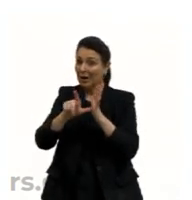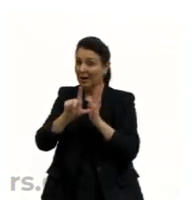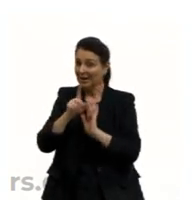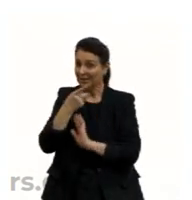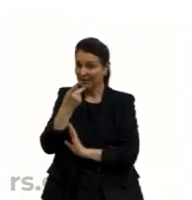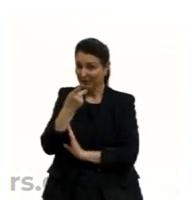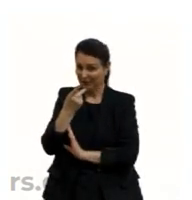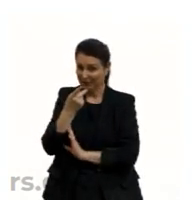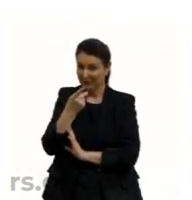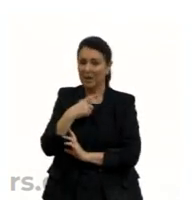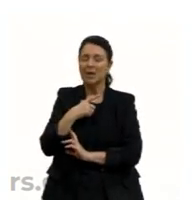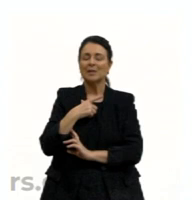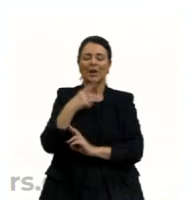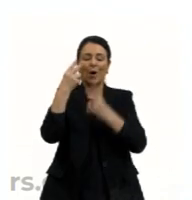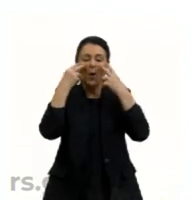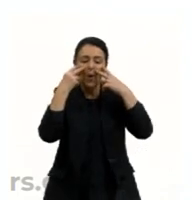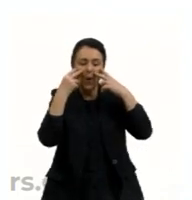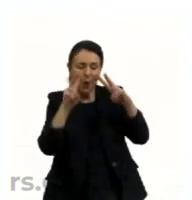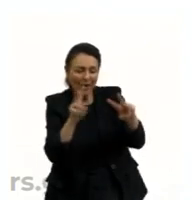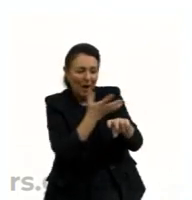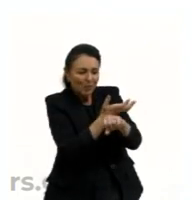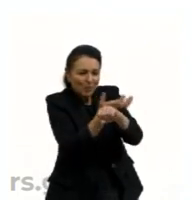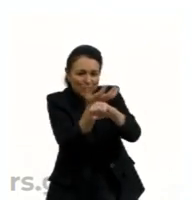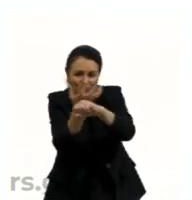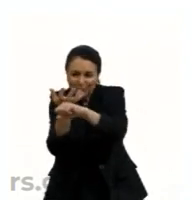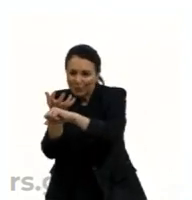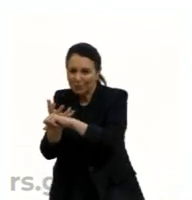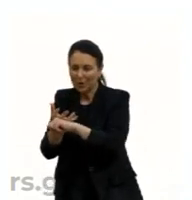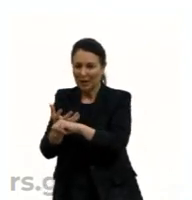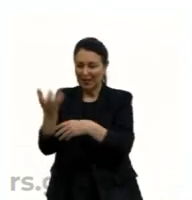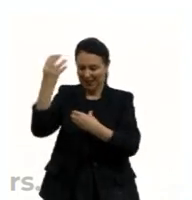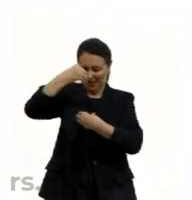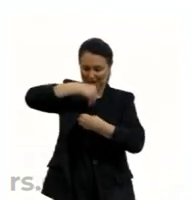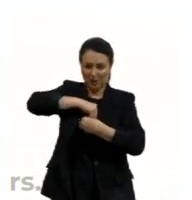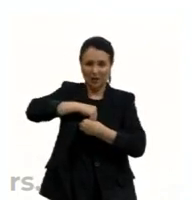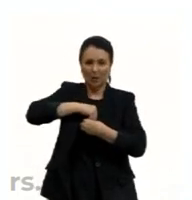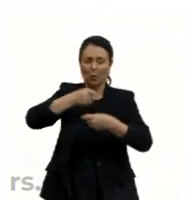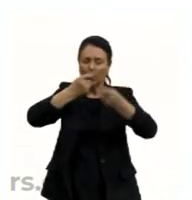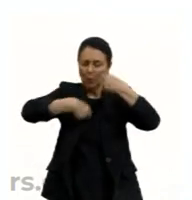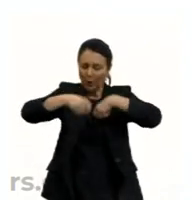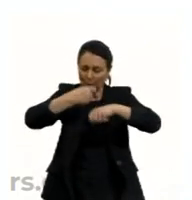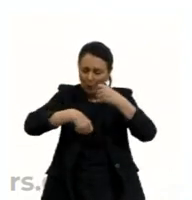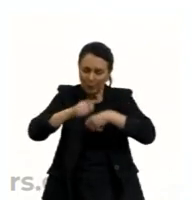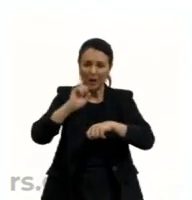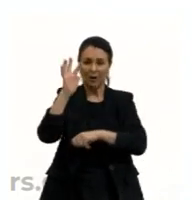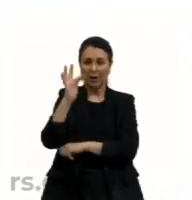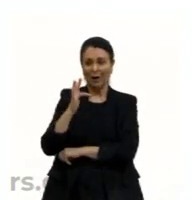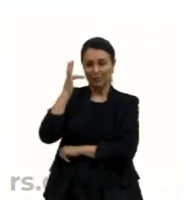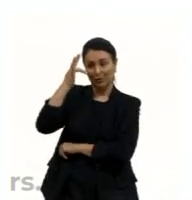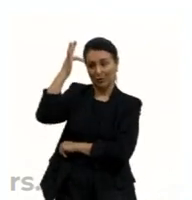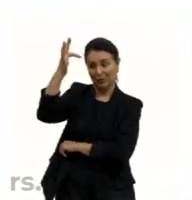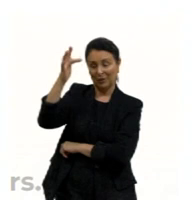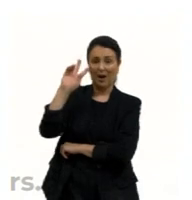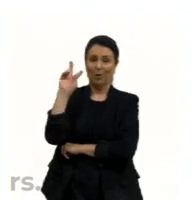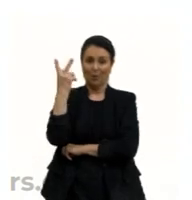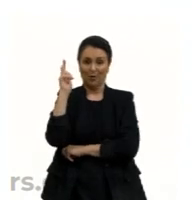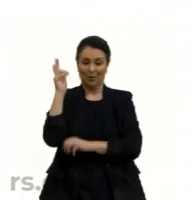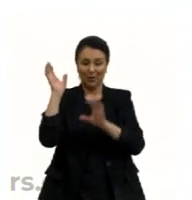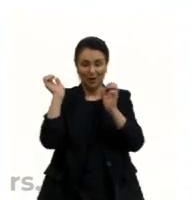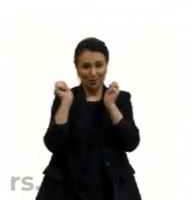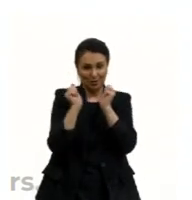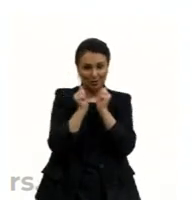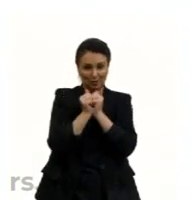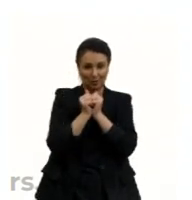interdisciplinar, esse olhar intersubjetivo, com a economia, com a filosofia, com a história. E